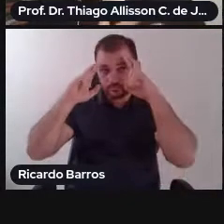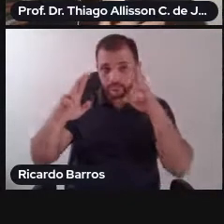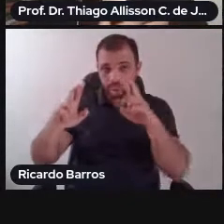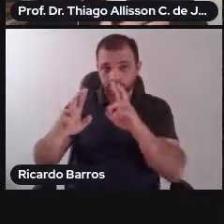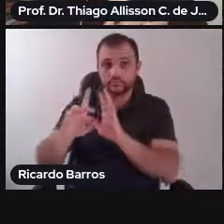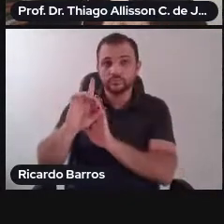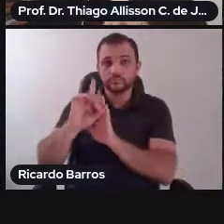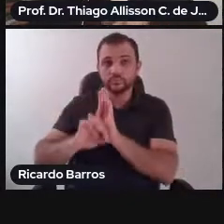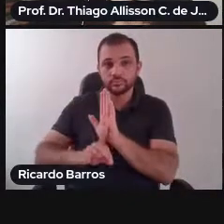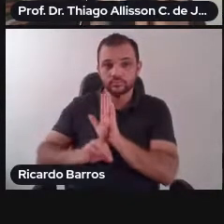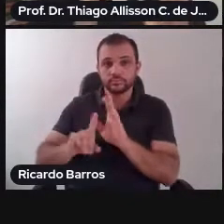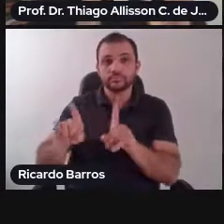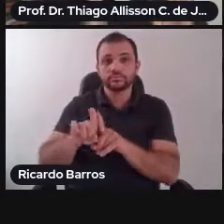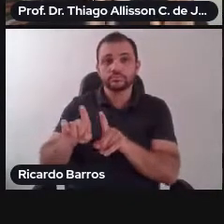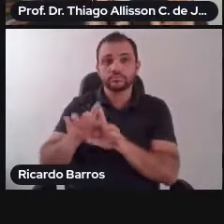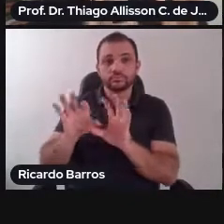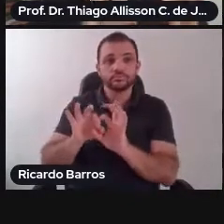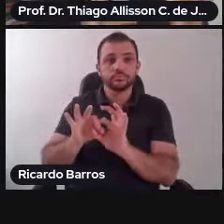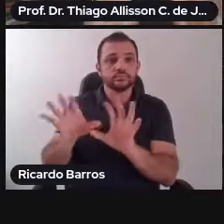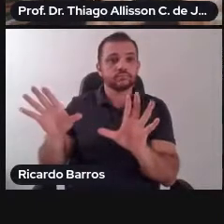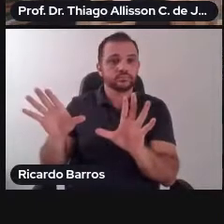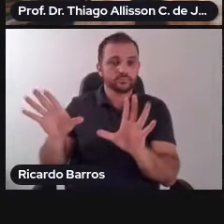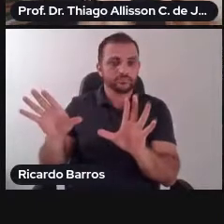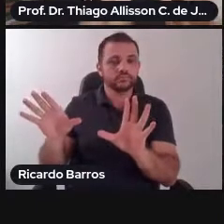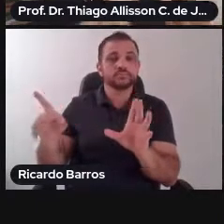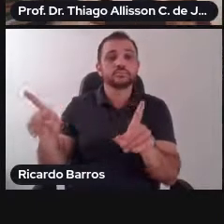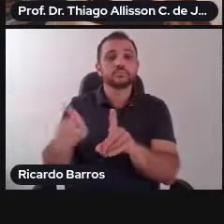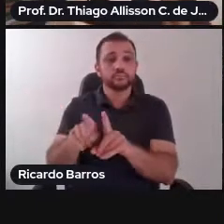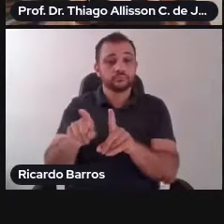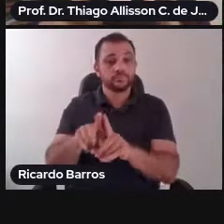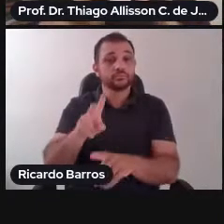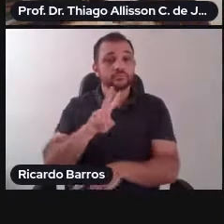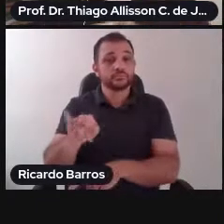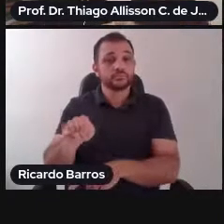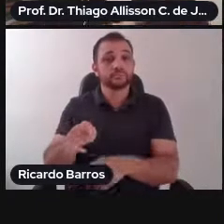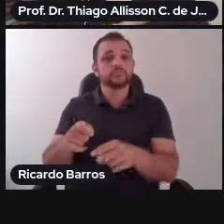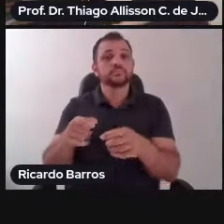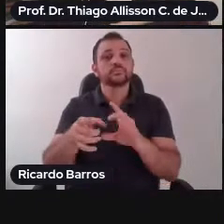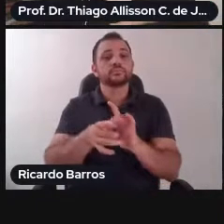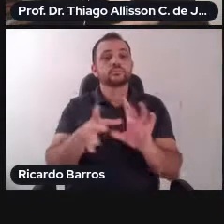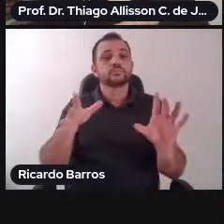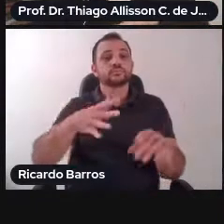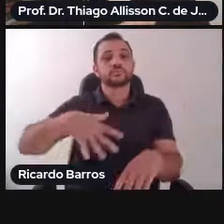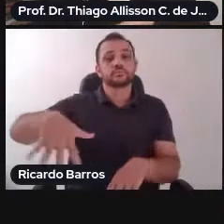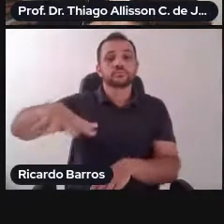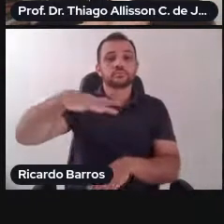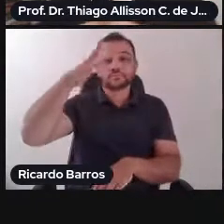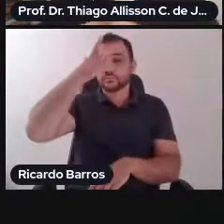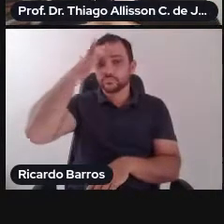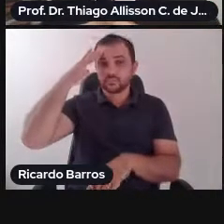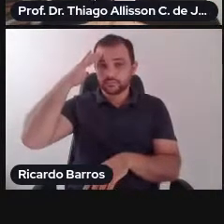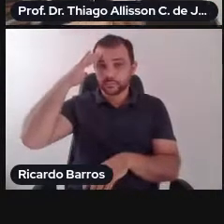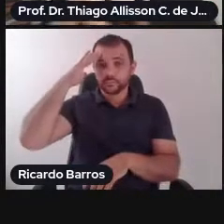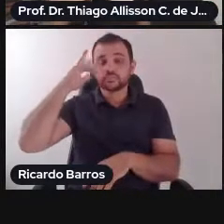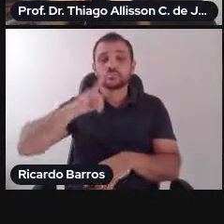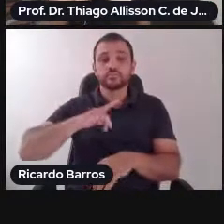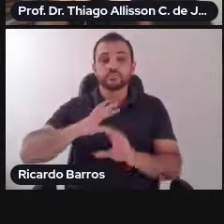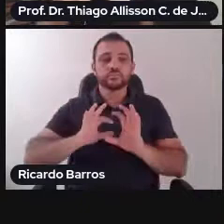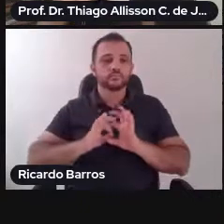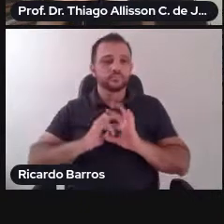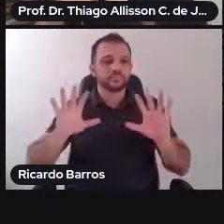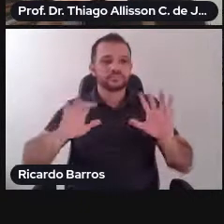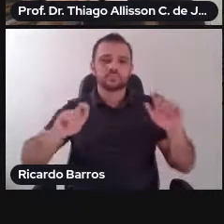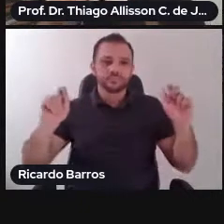liberdades e garantir livre e pleno exercício a toda pessoa que esteja